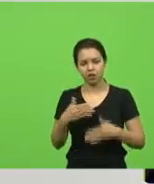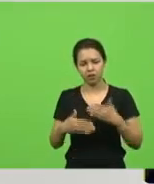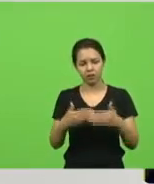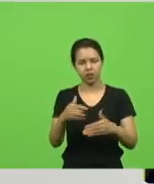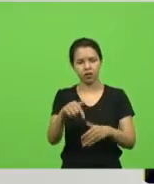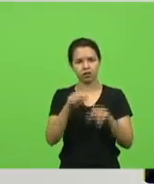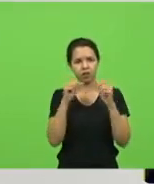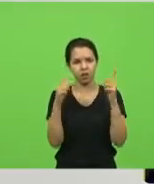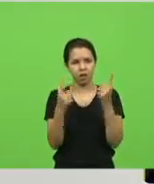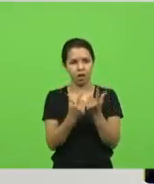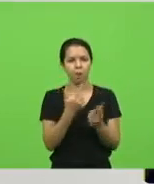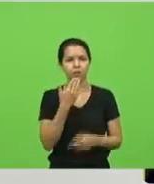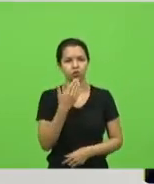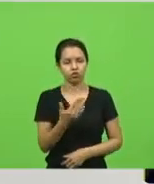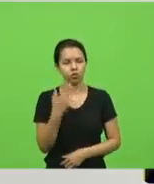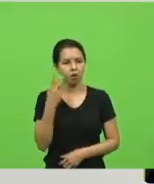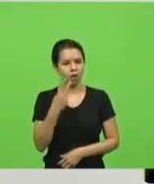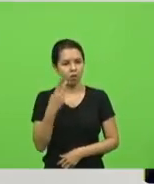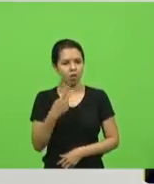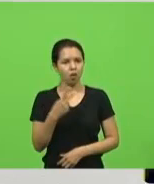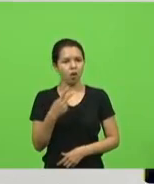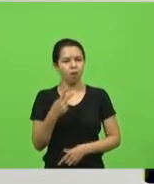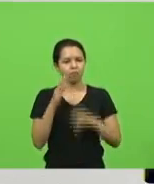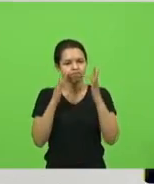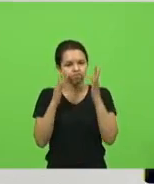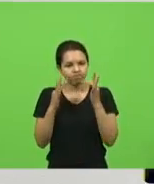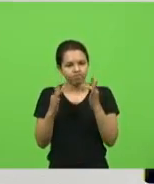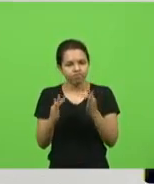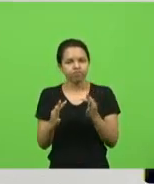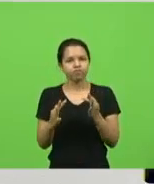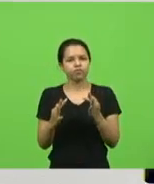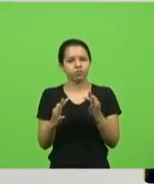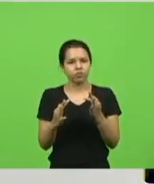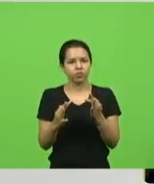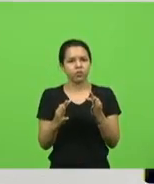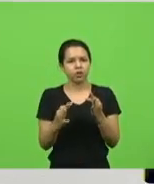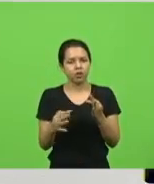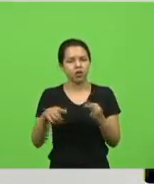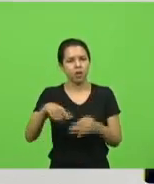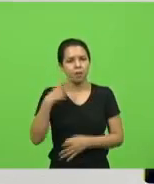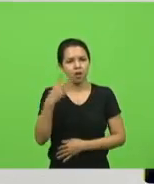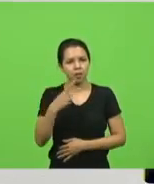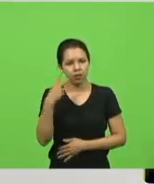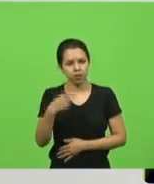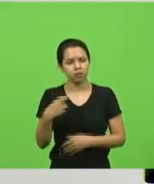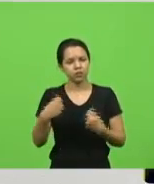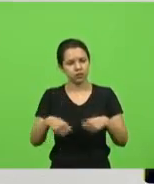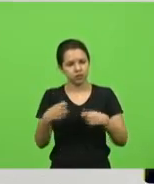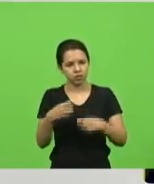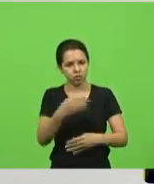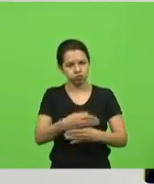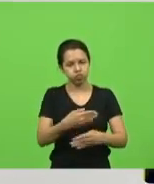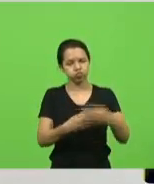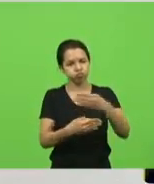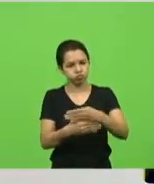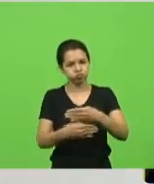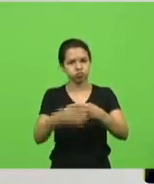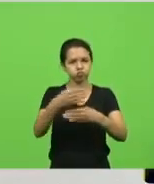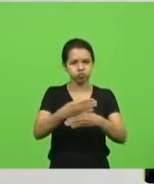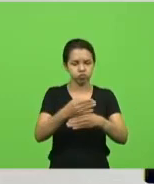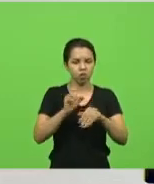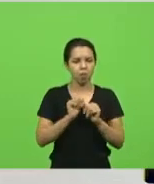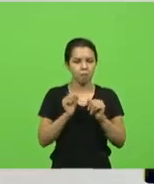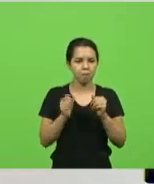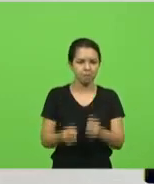na casa. Eu quero pedir aos parlamentares que olhem com carinho. É a parcela de cooperação do parlamento, mais um tijolinho nessa construção do combate ao